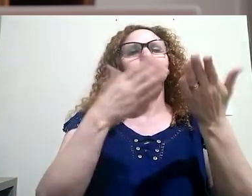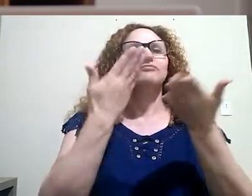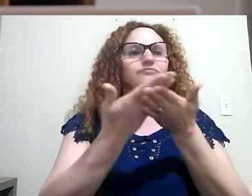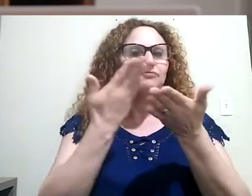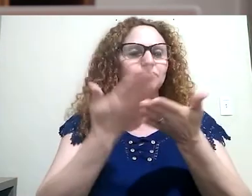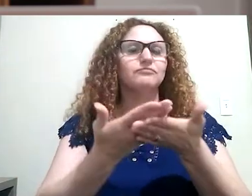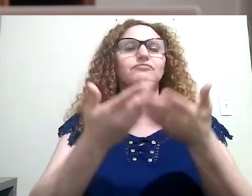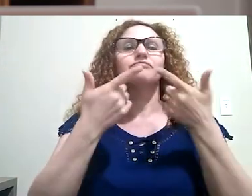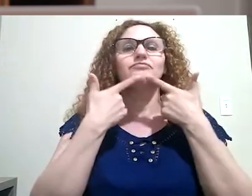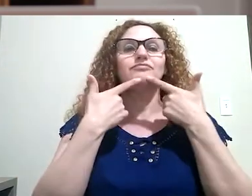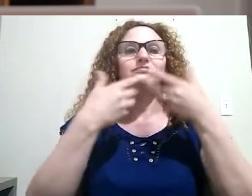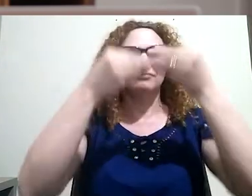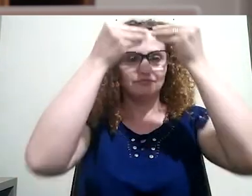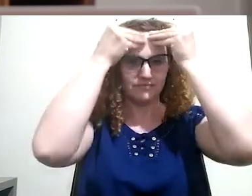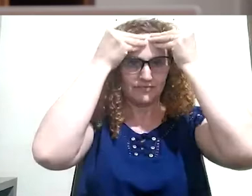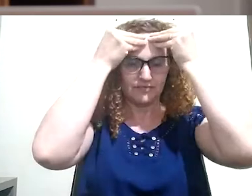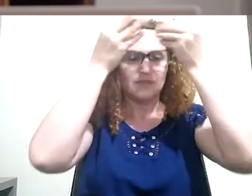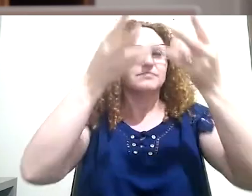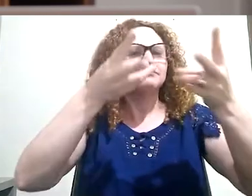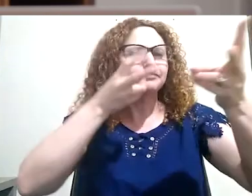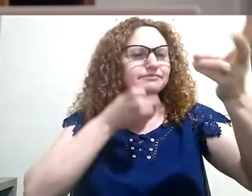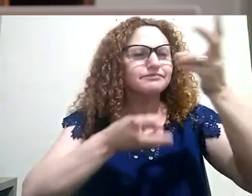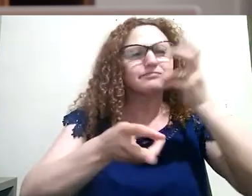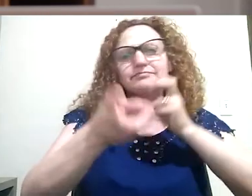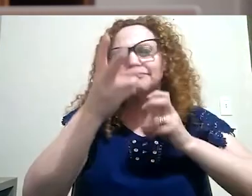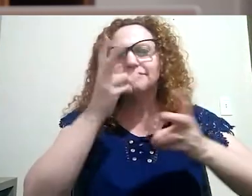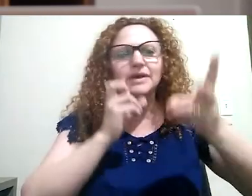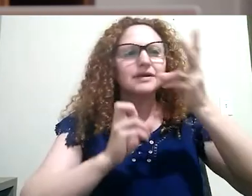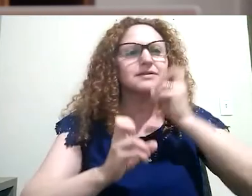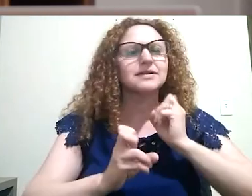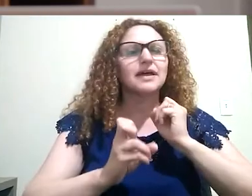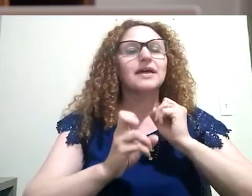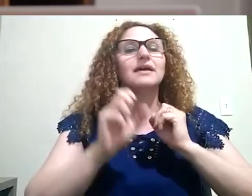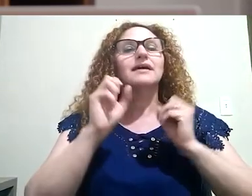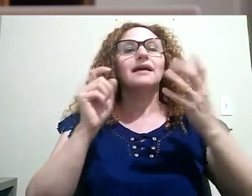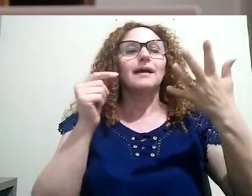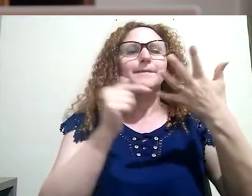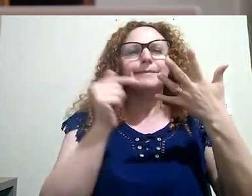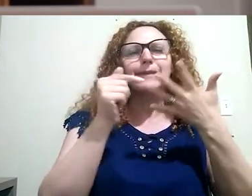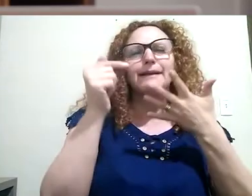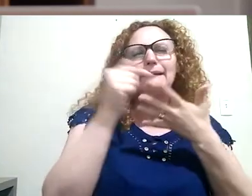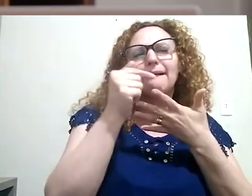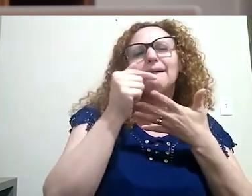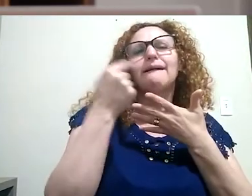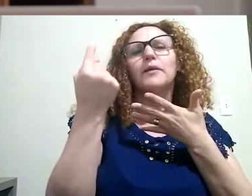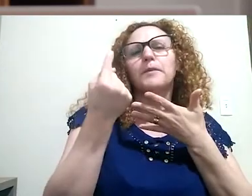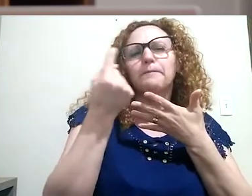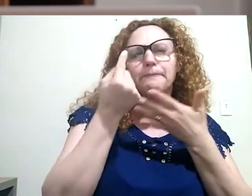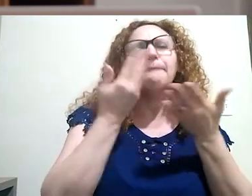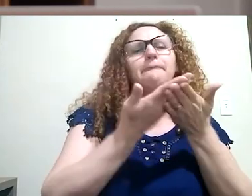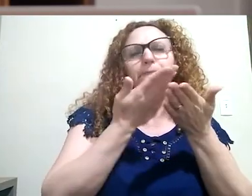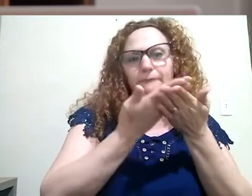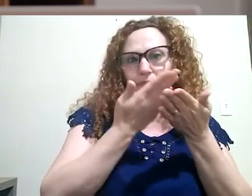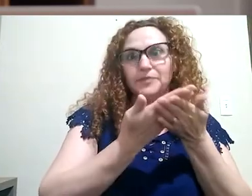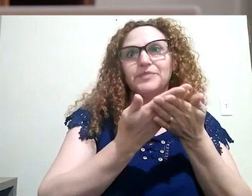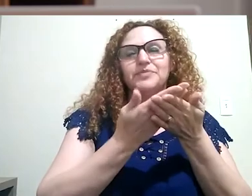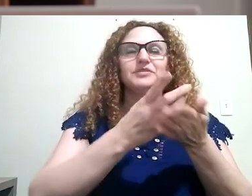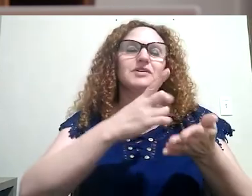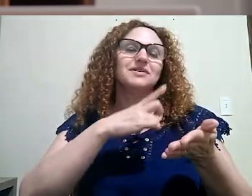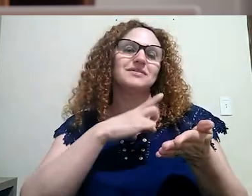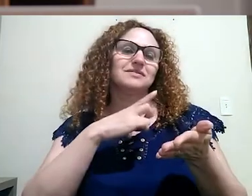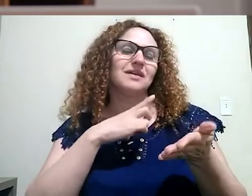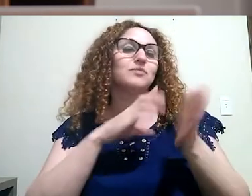estudos da linguagem. Vocês perceberão que a cada unidade de autoestudos, nós